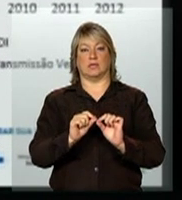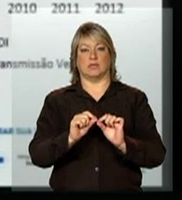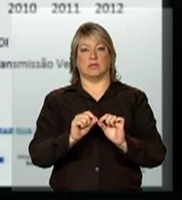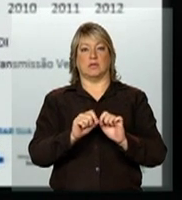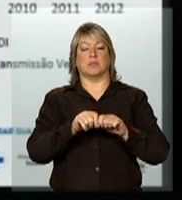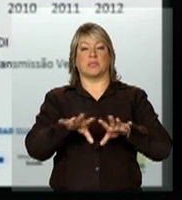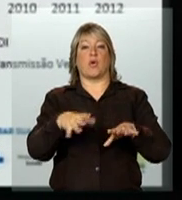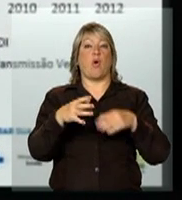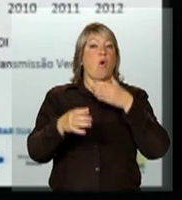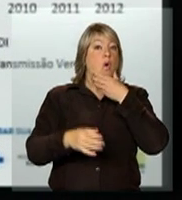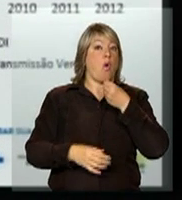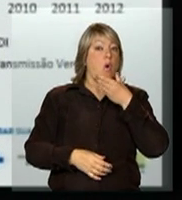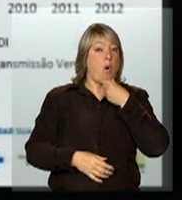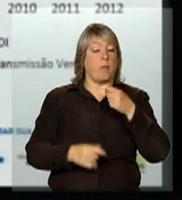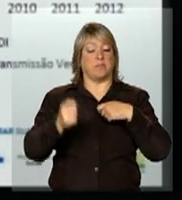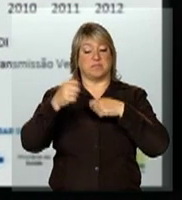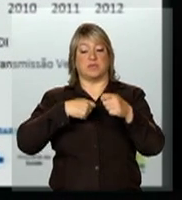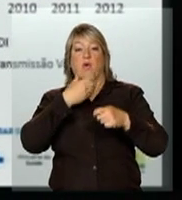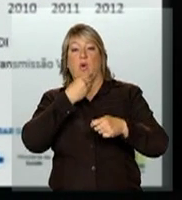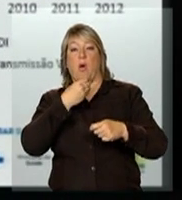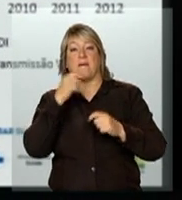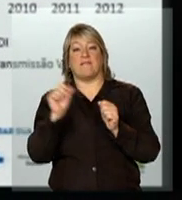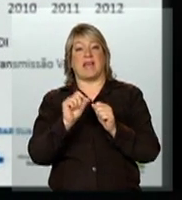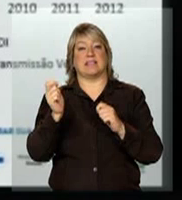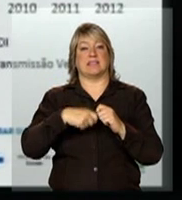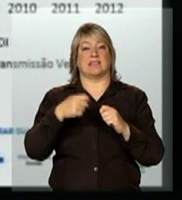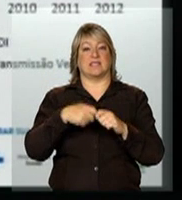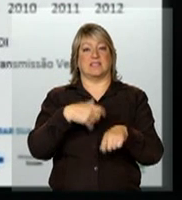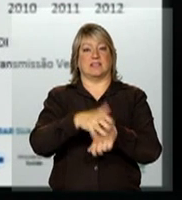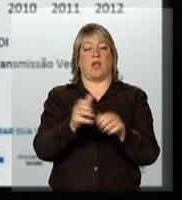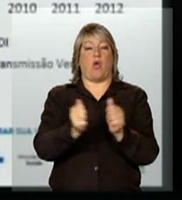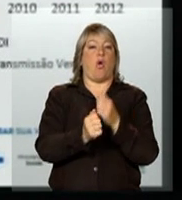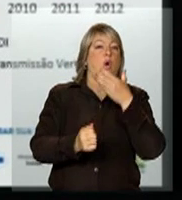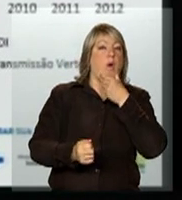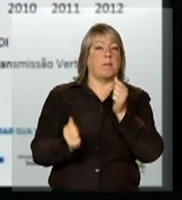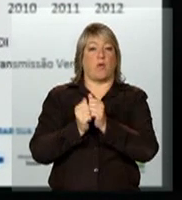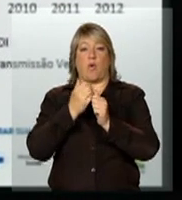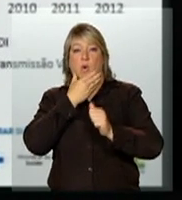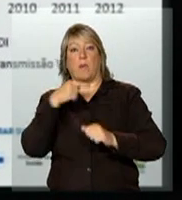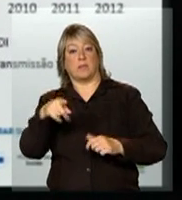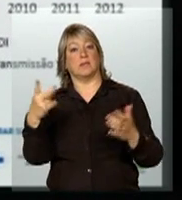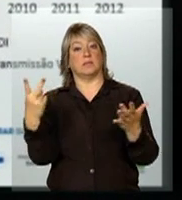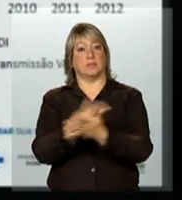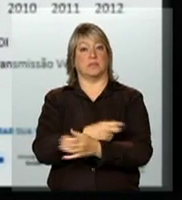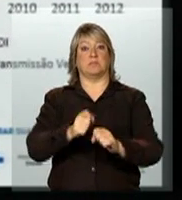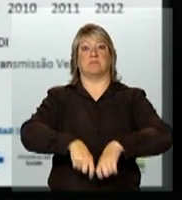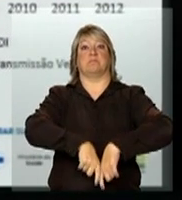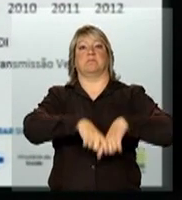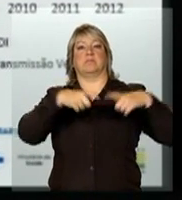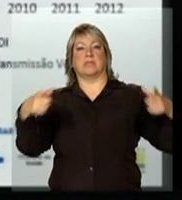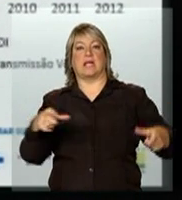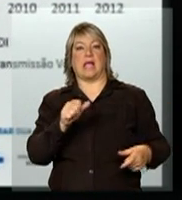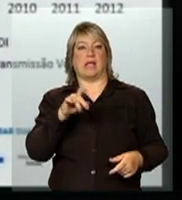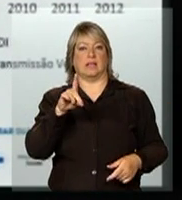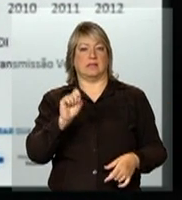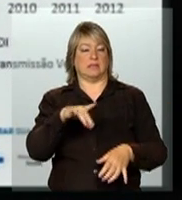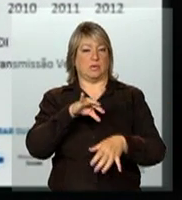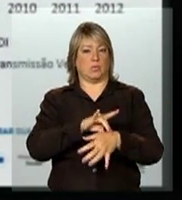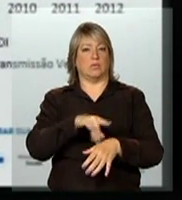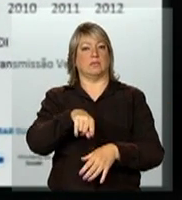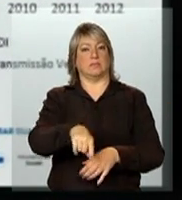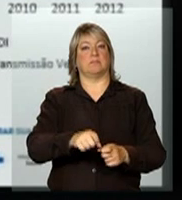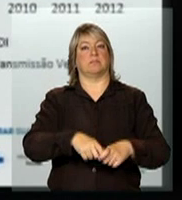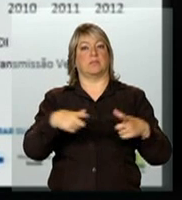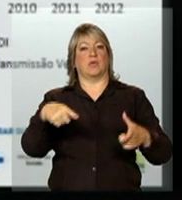homens que fazem sexo com homens e a gente vê que, além de ser a maior proporção dos casos de AIDS nesse grupo,